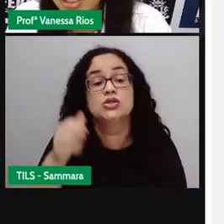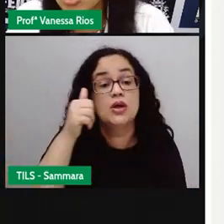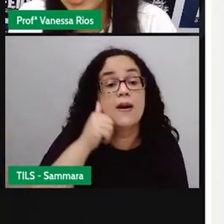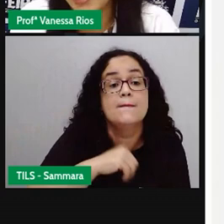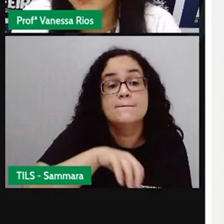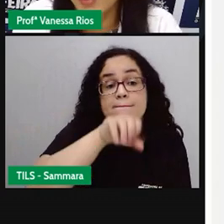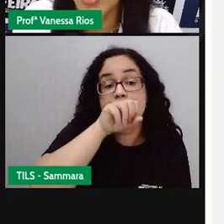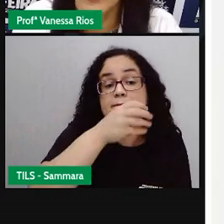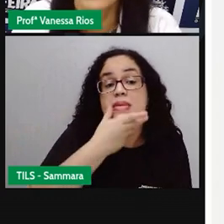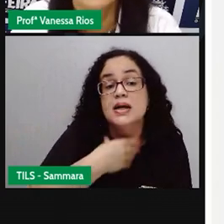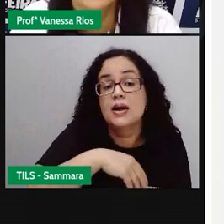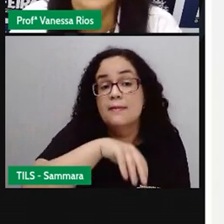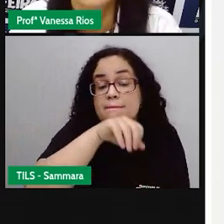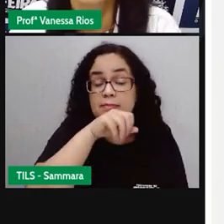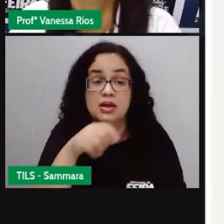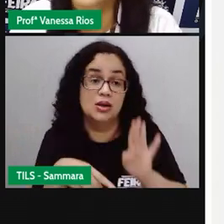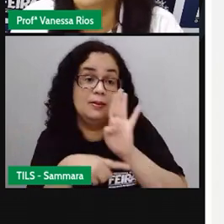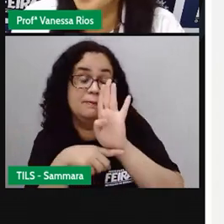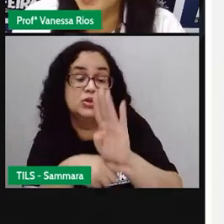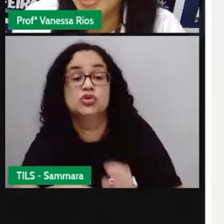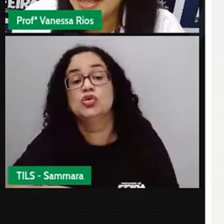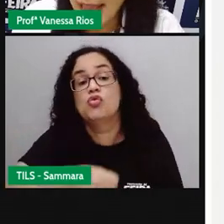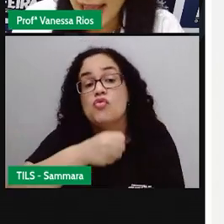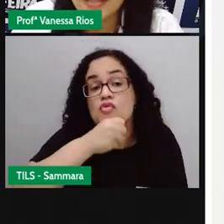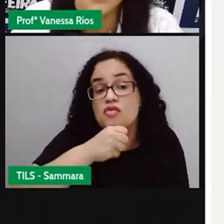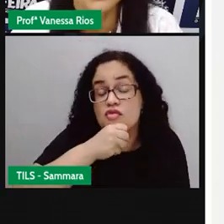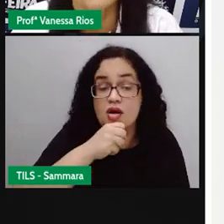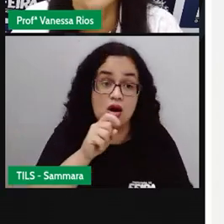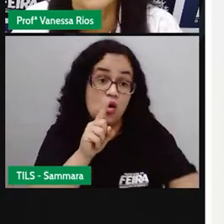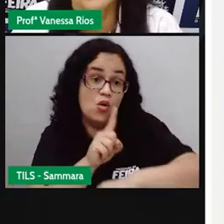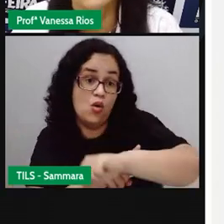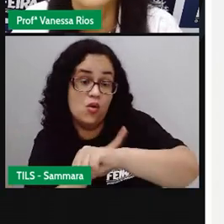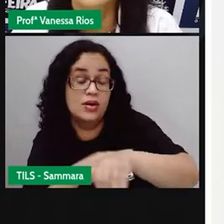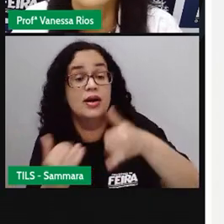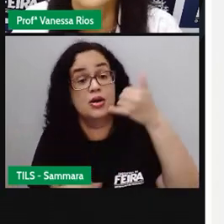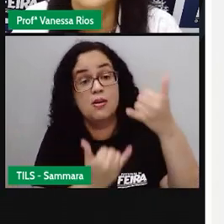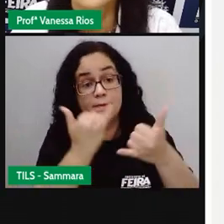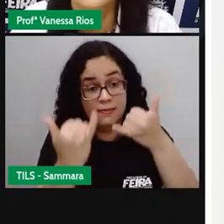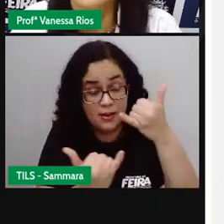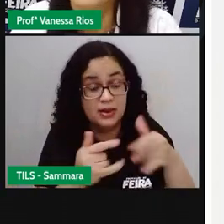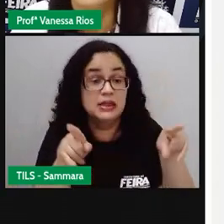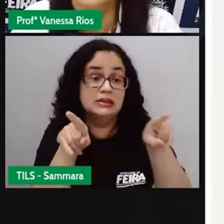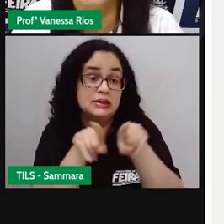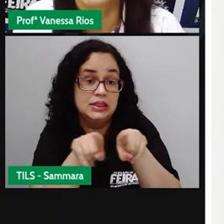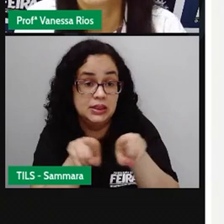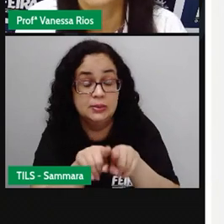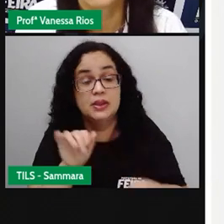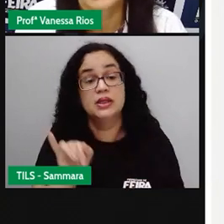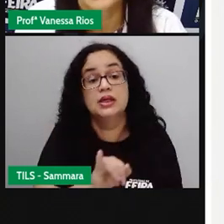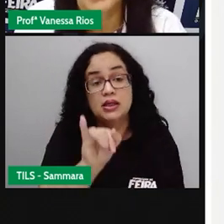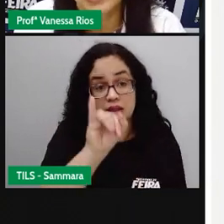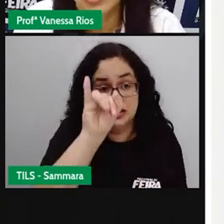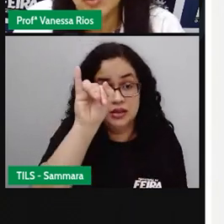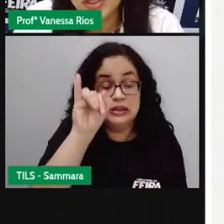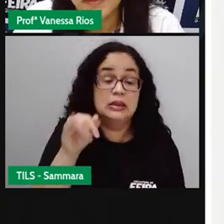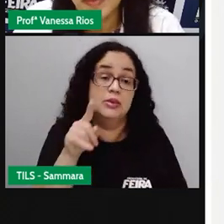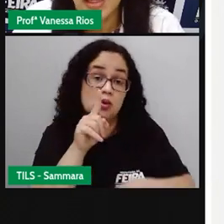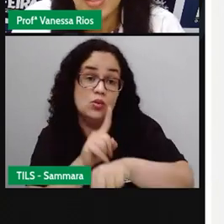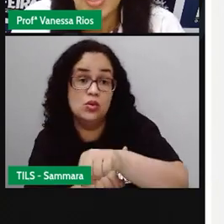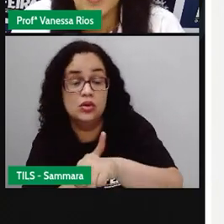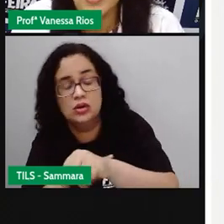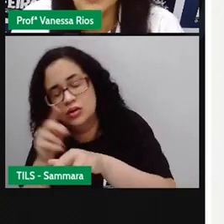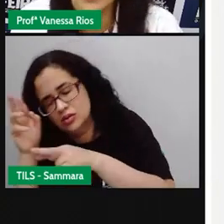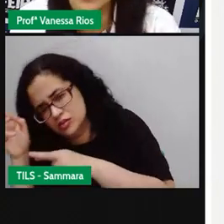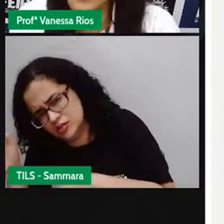o pai, para ajudar a avó, o horário para brincar também é muito importante, e também estabelecer um horário para dormir.